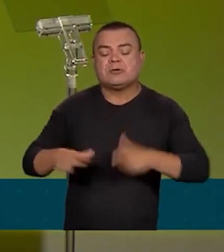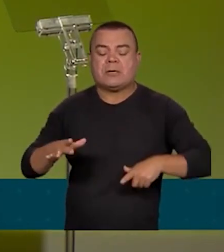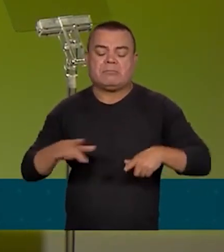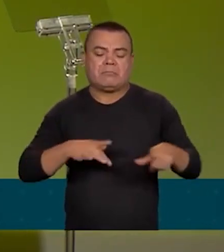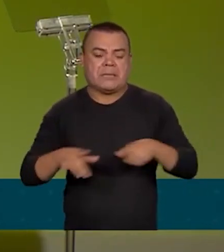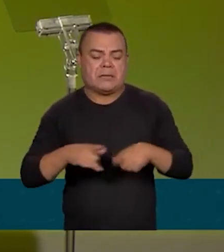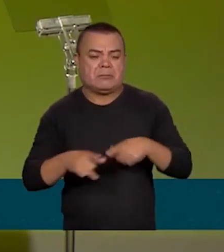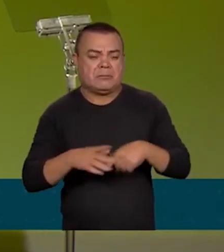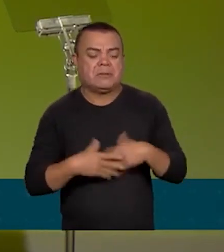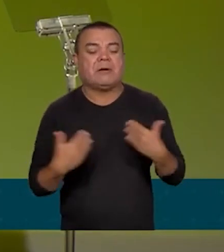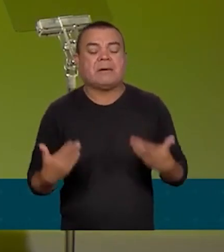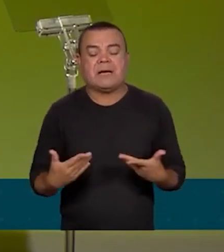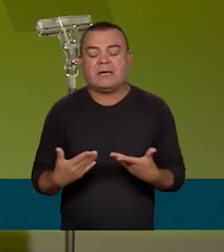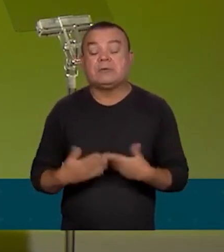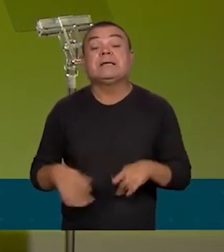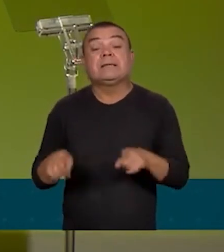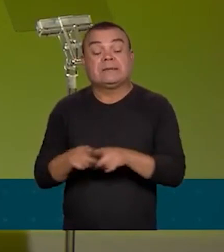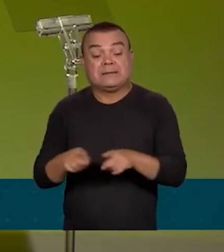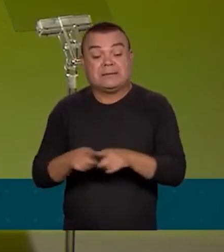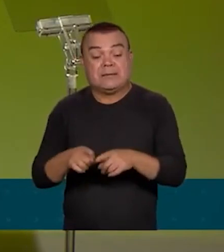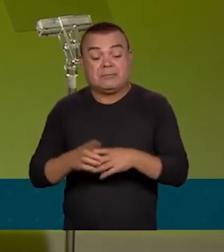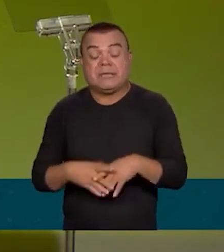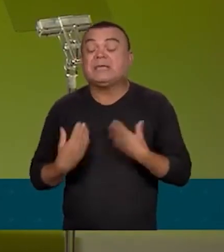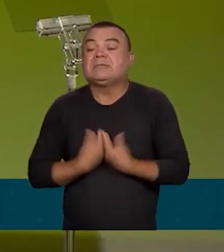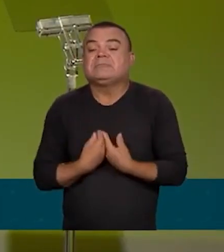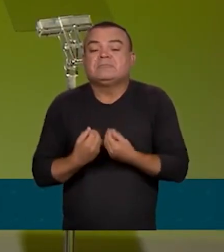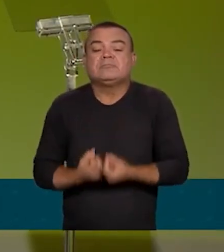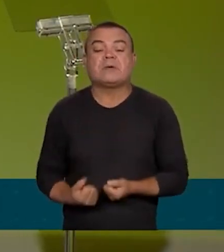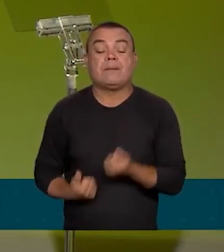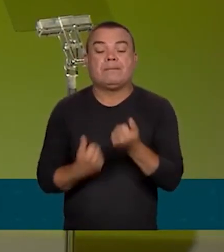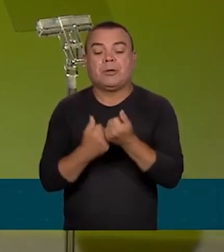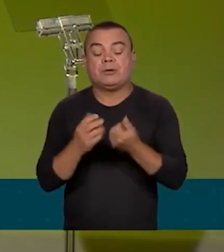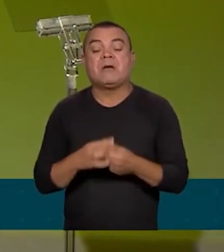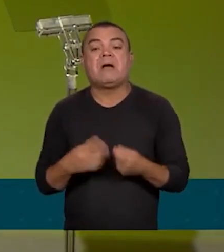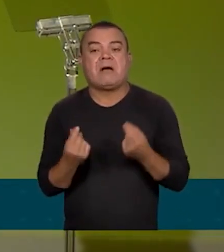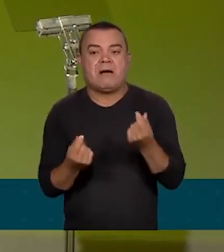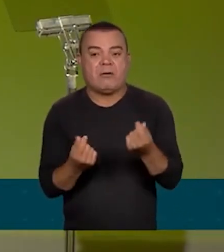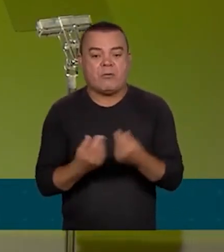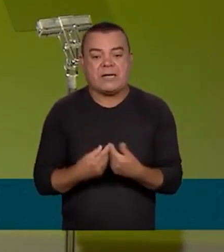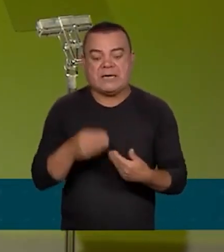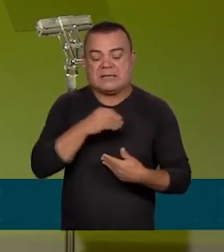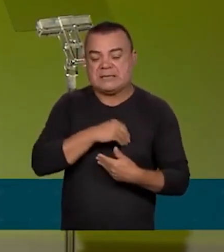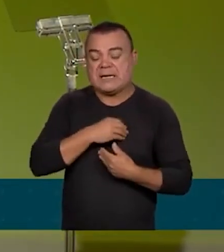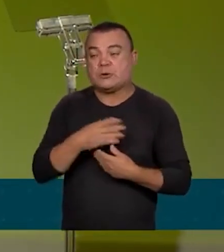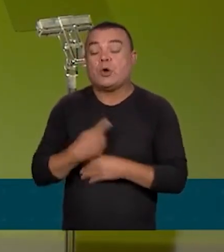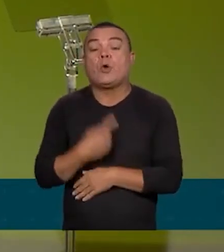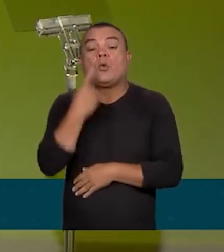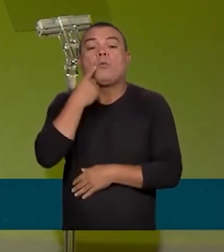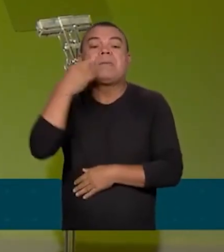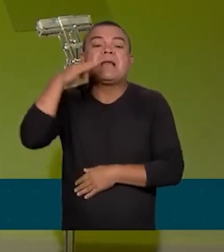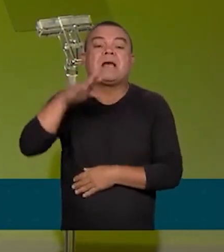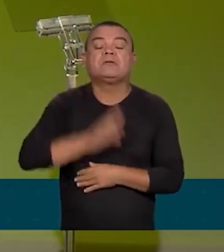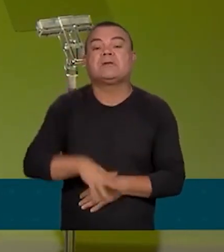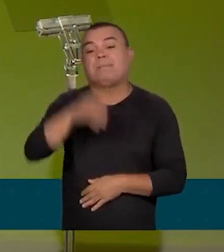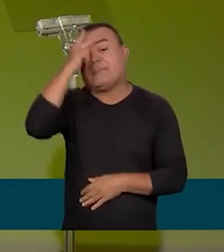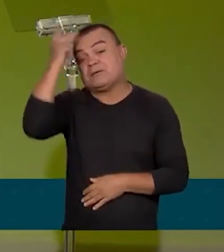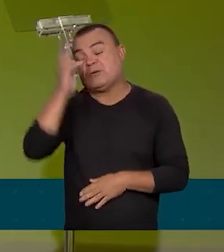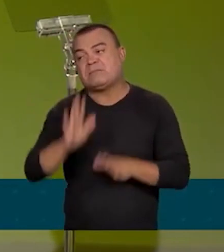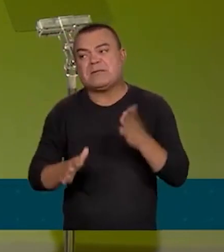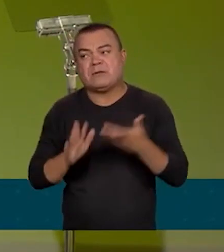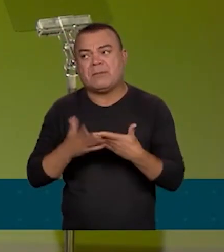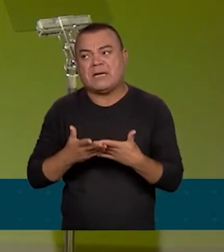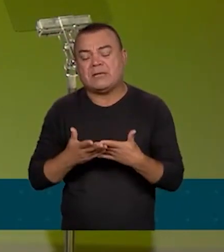ferramenta importante de geração de renda. No Brasil, presidente, um milhão de pessoas aproximadamente são